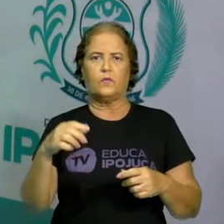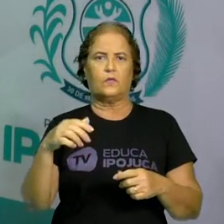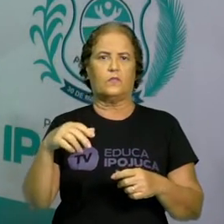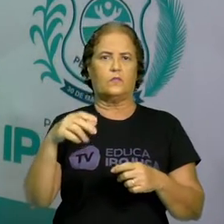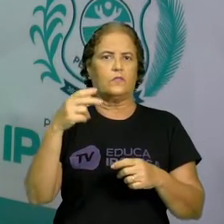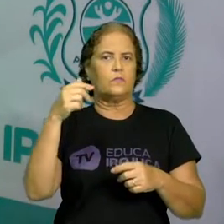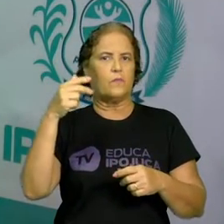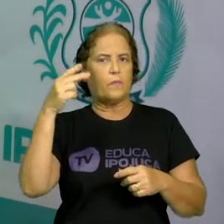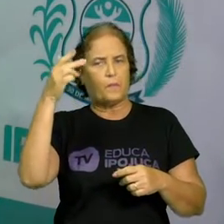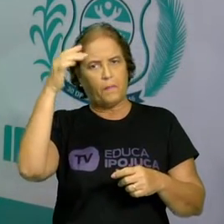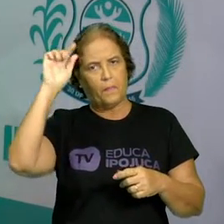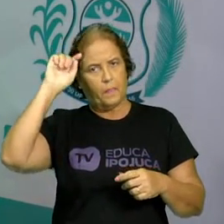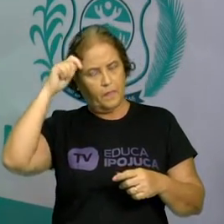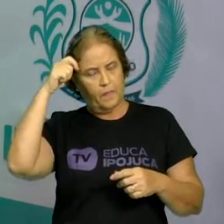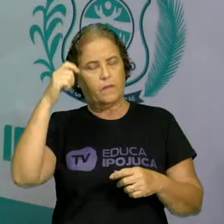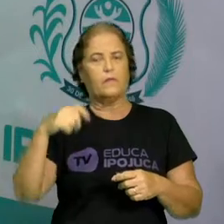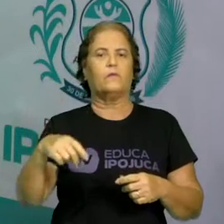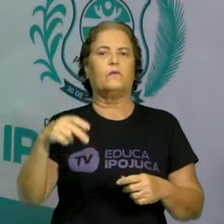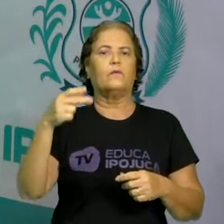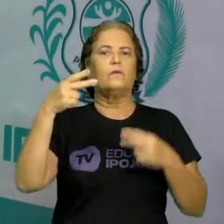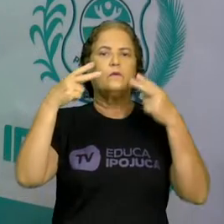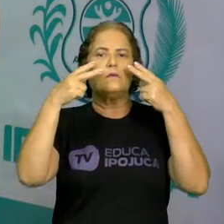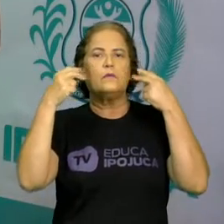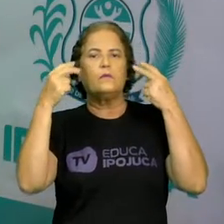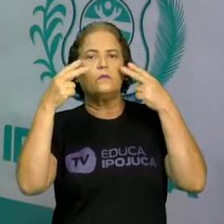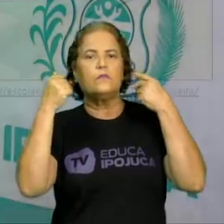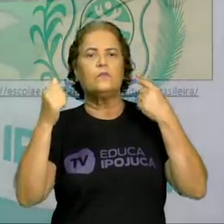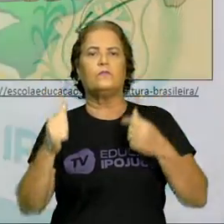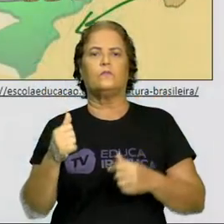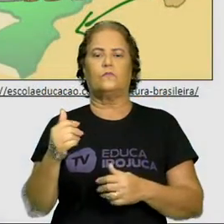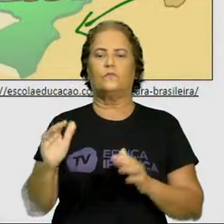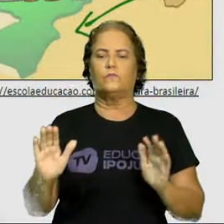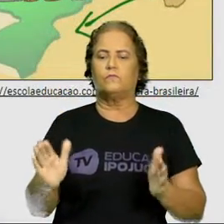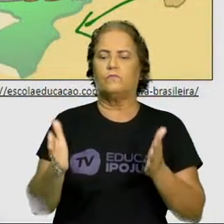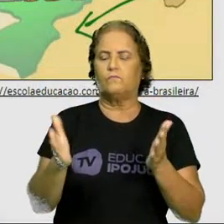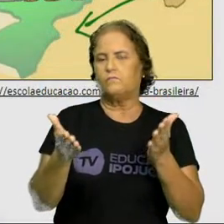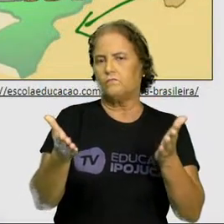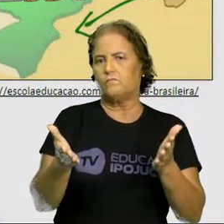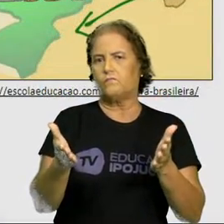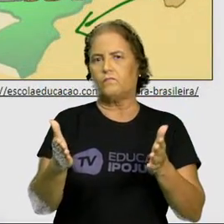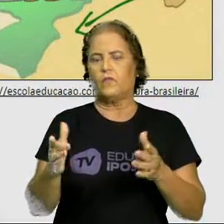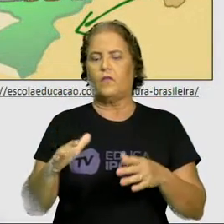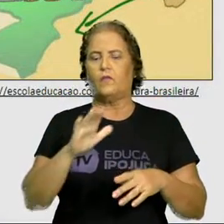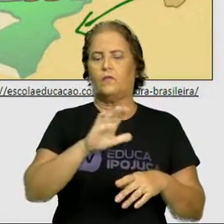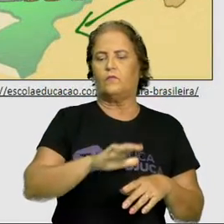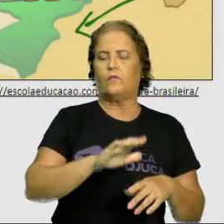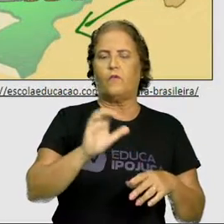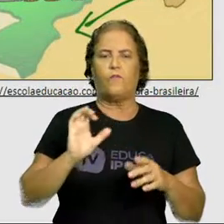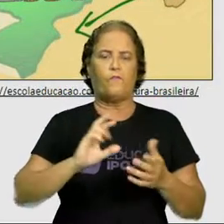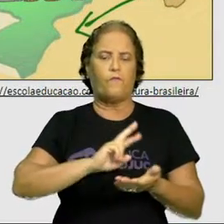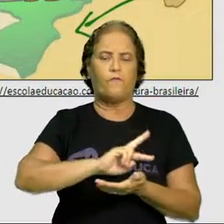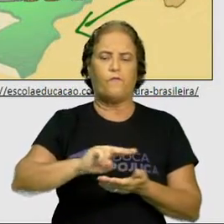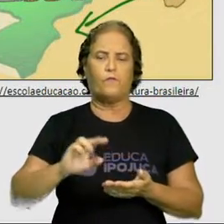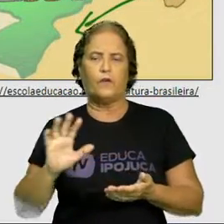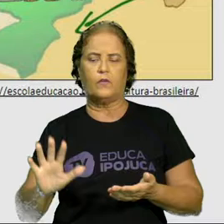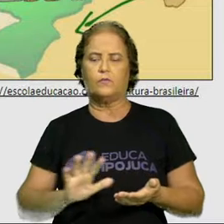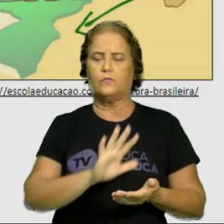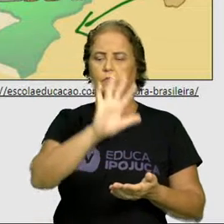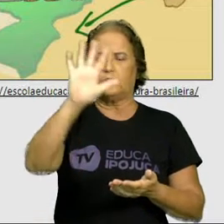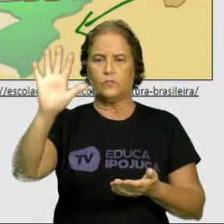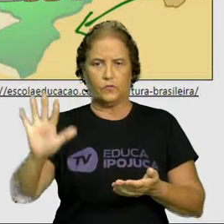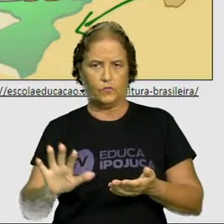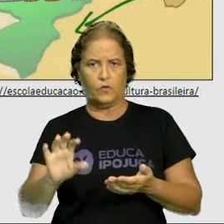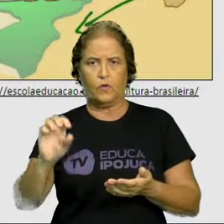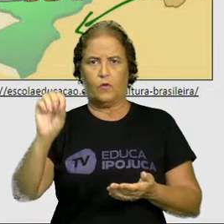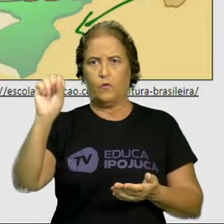brasileiras, nas suas regiões. Ou seja, nas diversas regiões do Brasil, como o sul, sudeste,